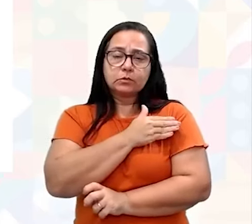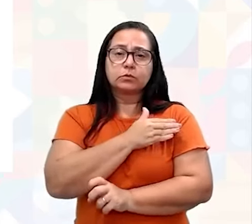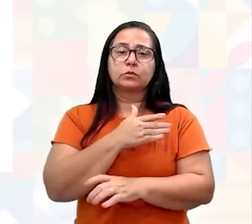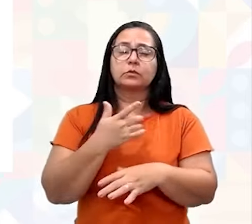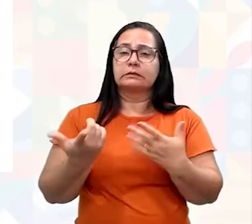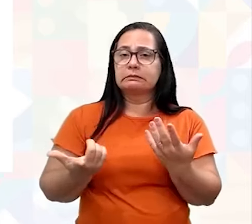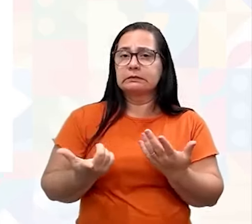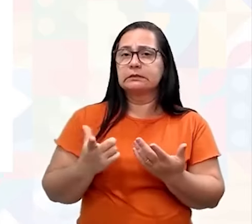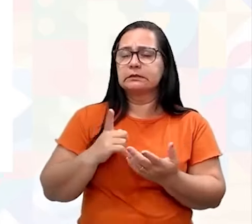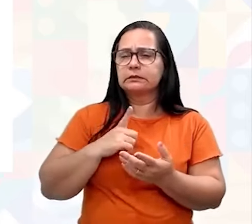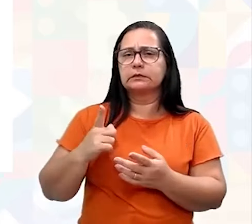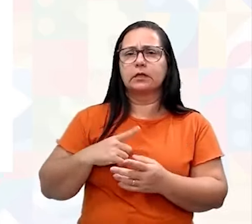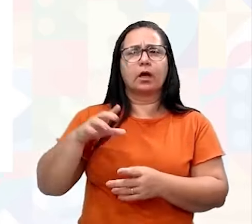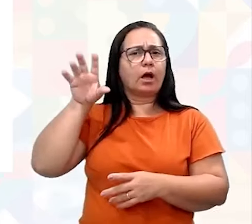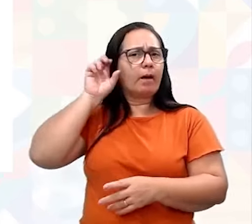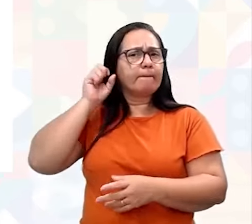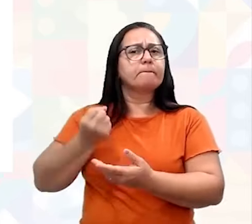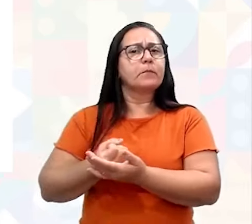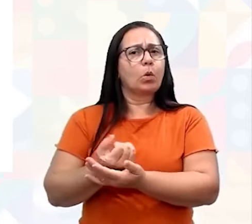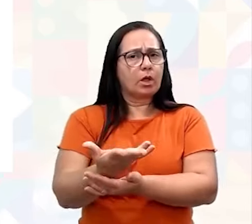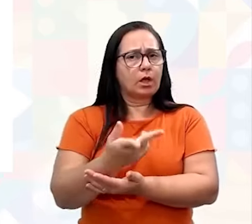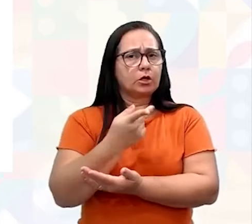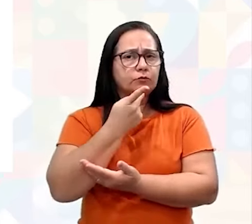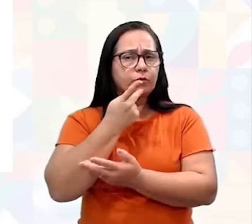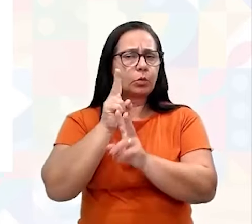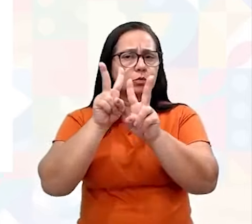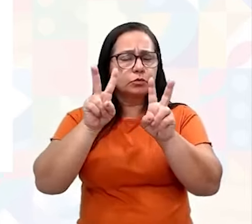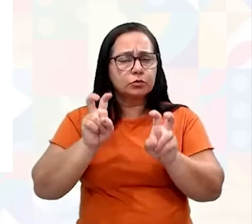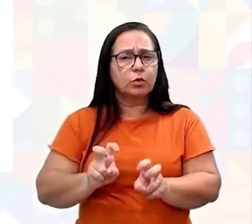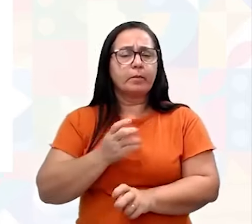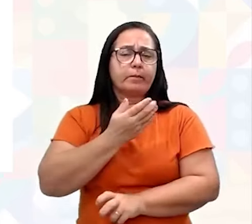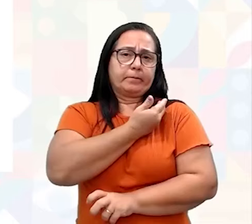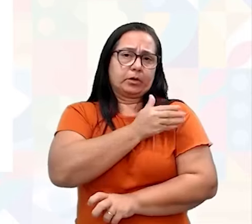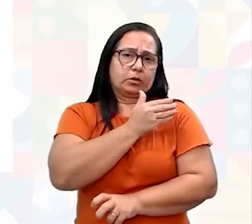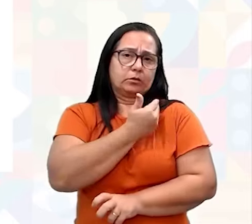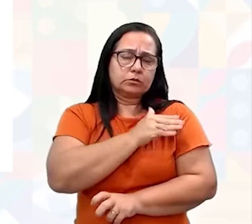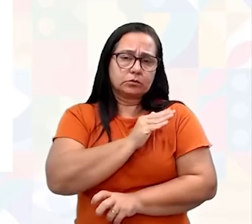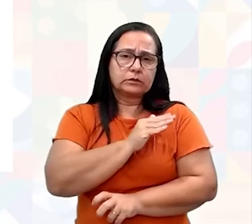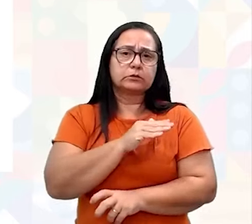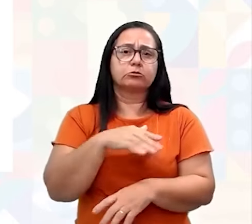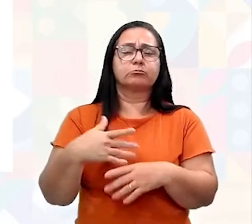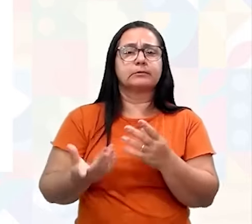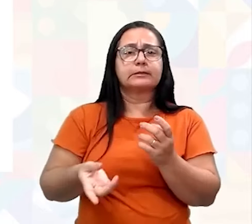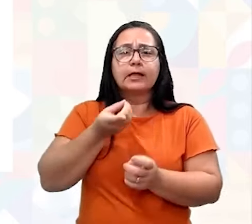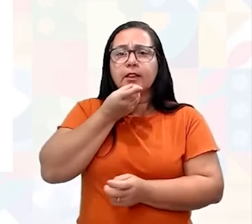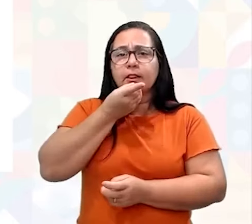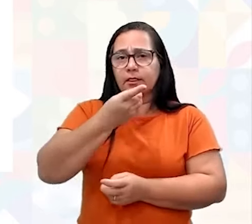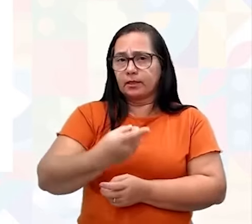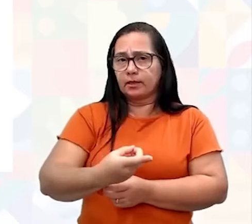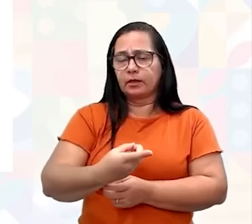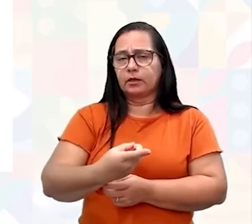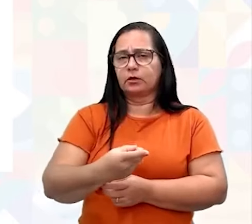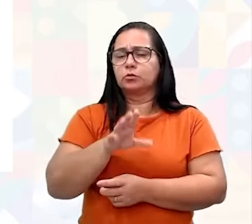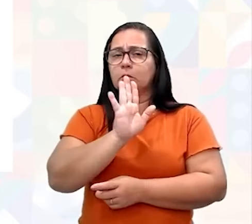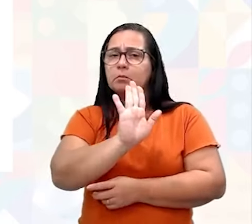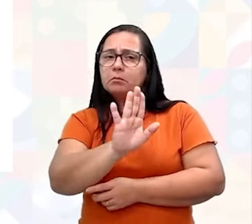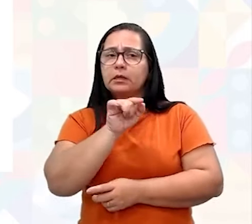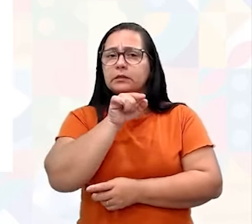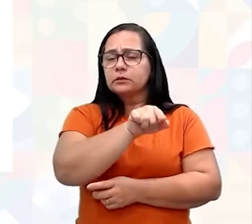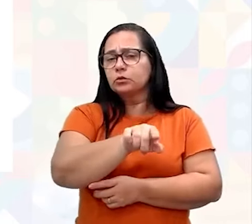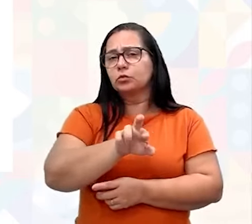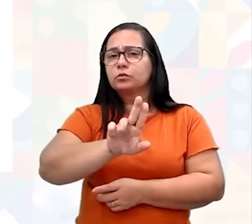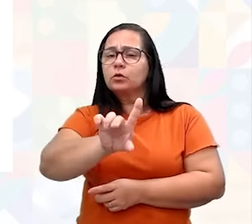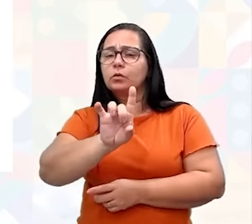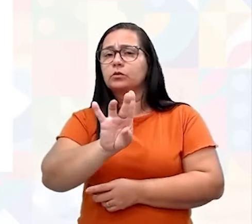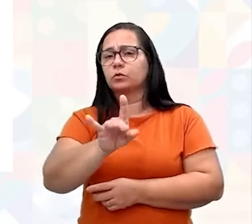Até um dos podcasts que foram gravados falou sobre isso, essa questão do preconceito no dialeto. Eu estou... Isso não envolve somente,